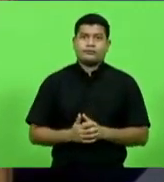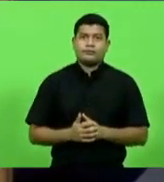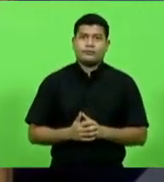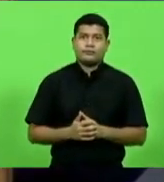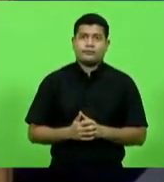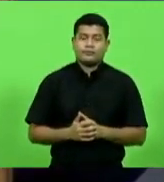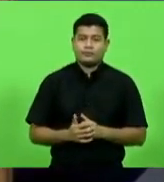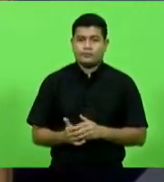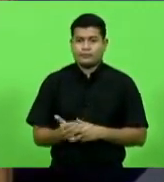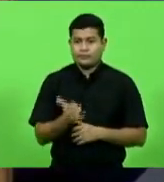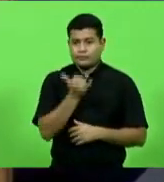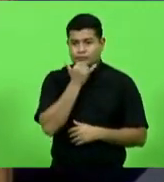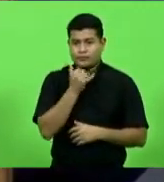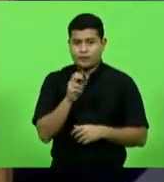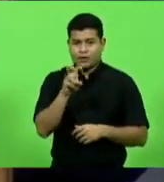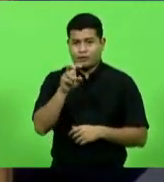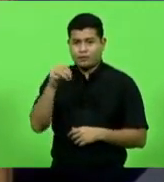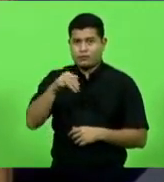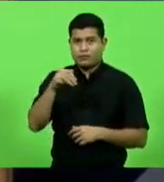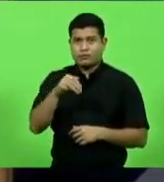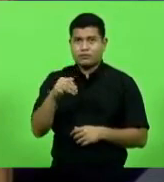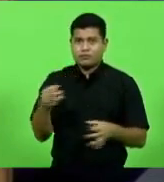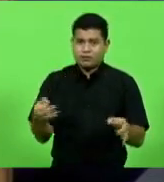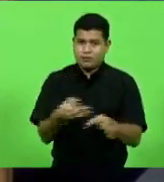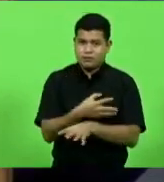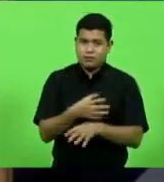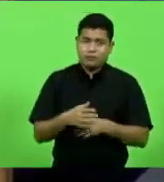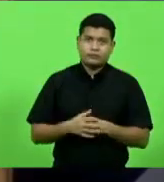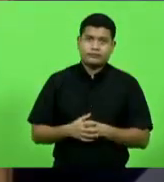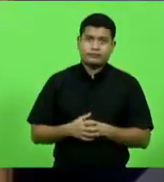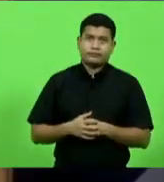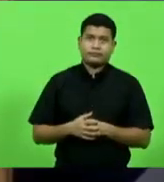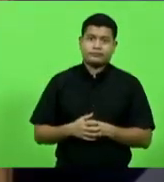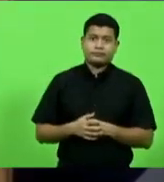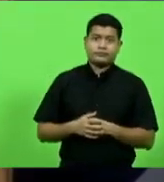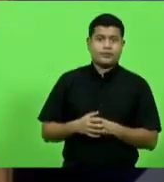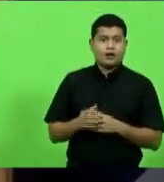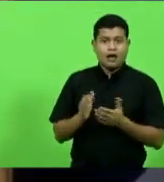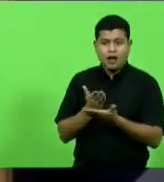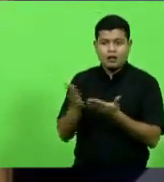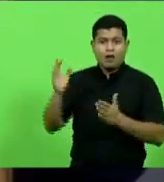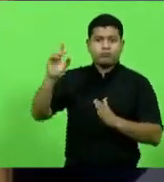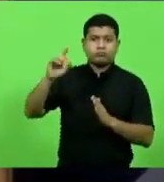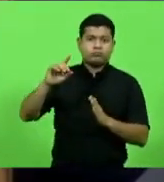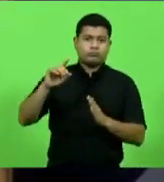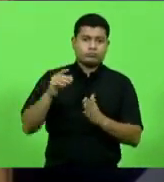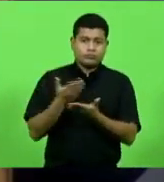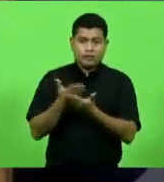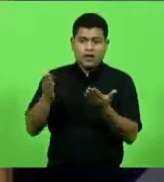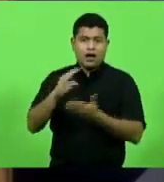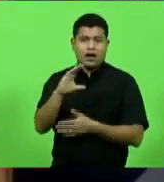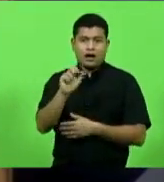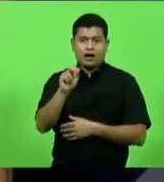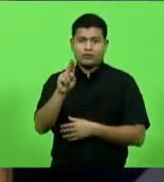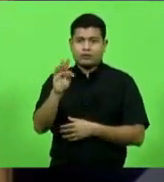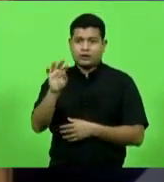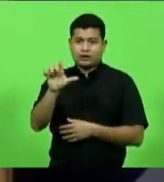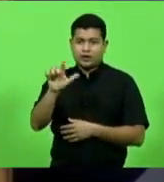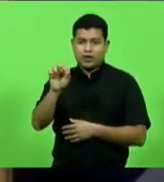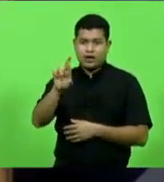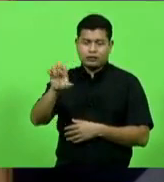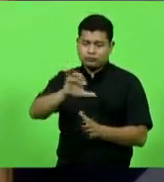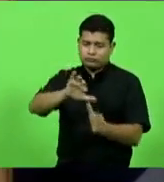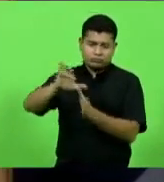mais cinco minutos para a vossa excelência concluir, deputado, sem cautelares, analisarmos o ofício